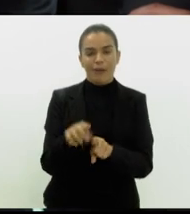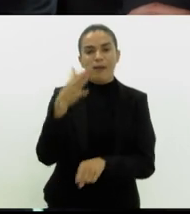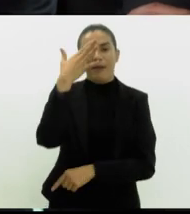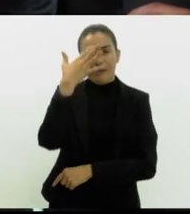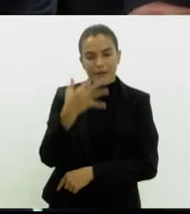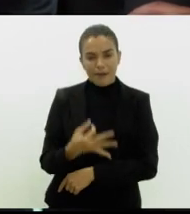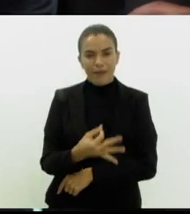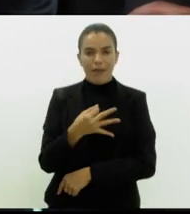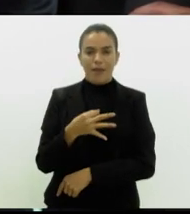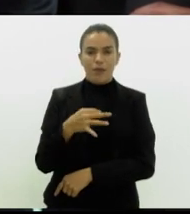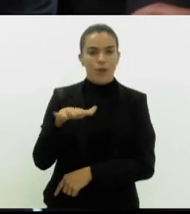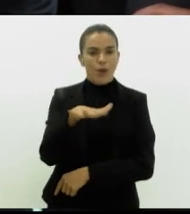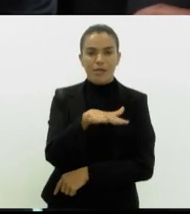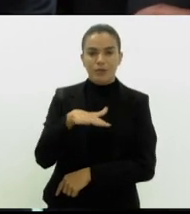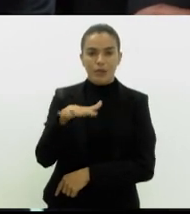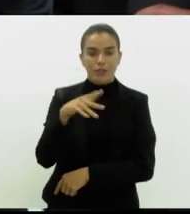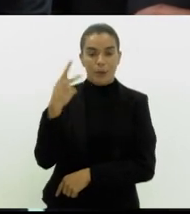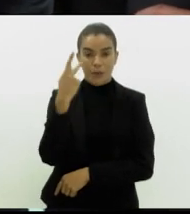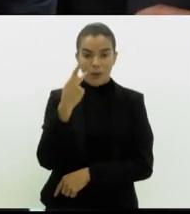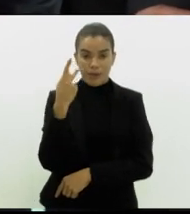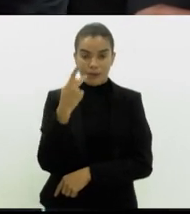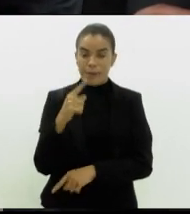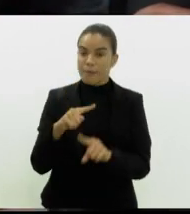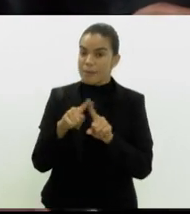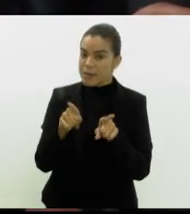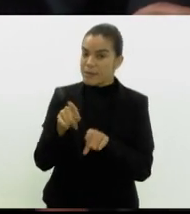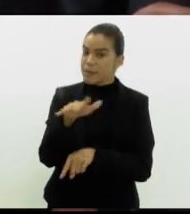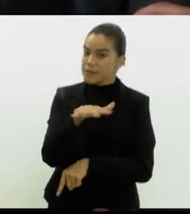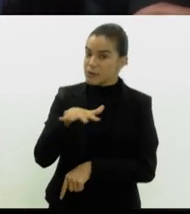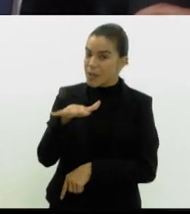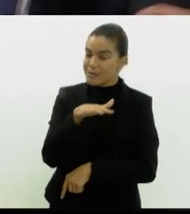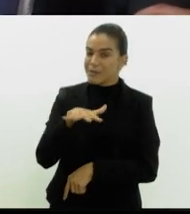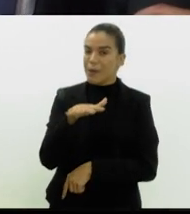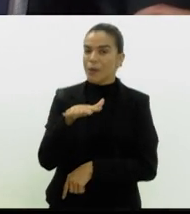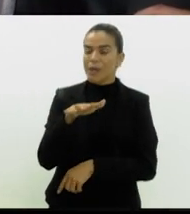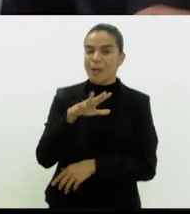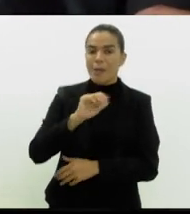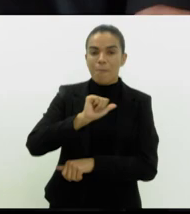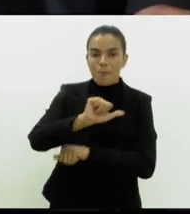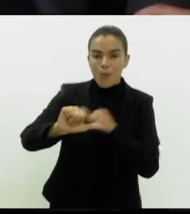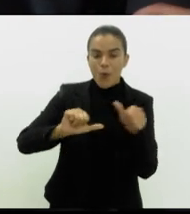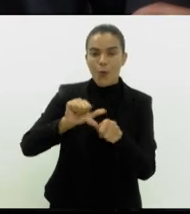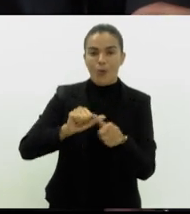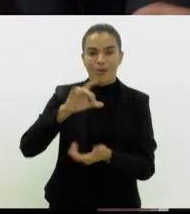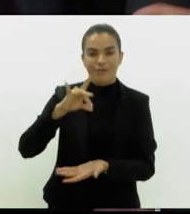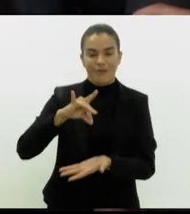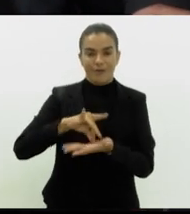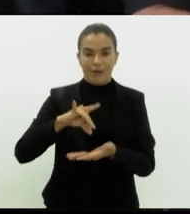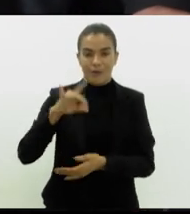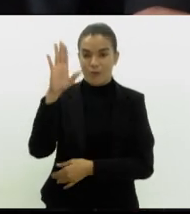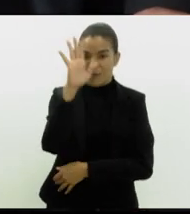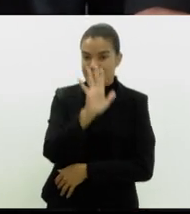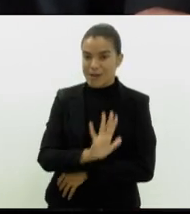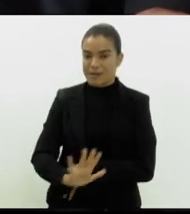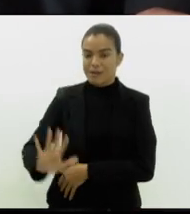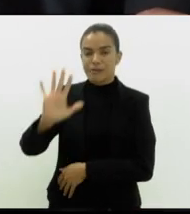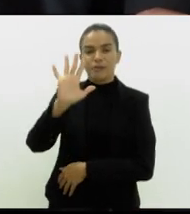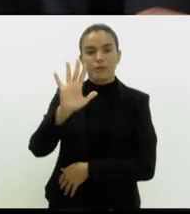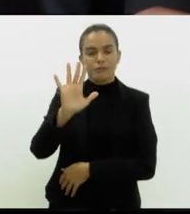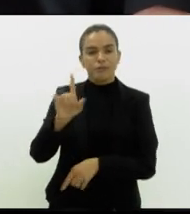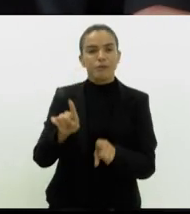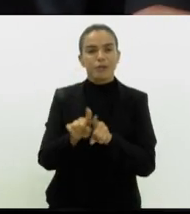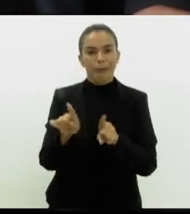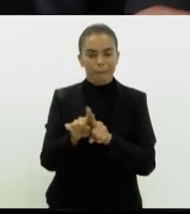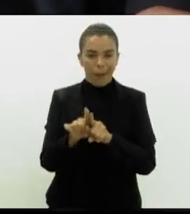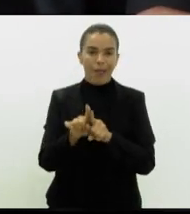situações nem políticas pontuais, mas são situações que mexem no Brasil inteiro e que destravam, sem dúvida alguma,